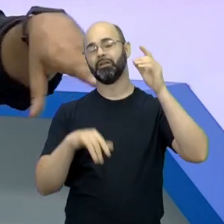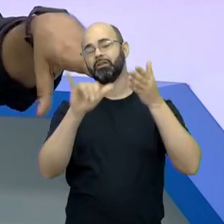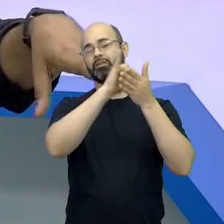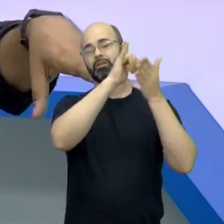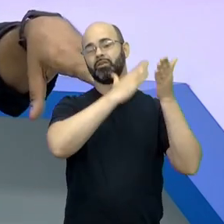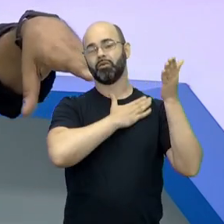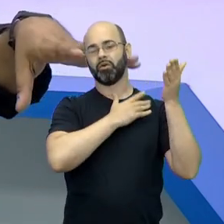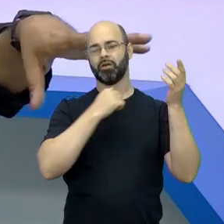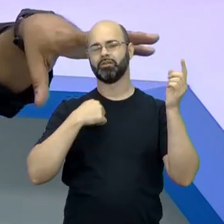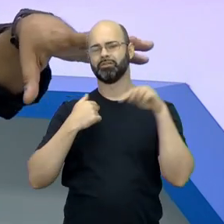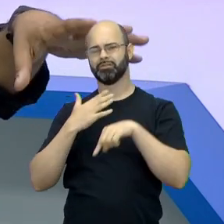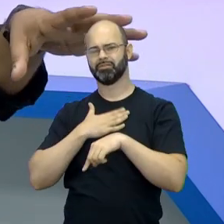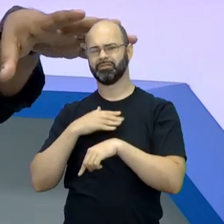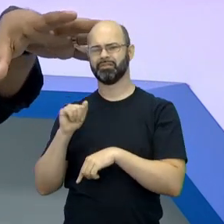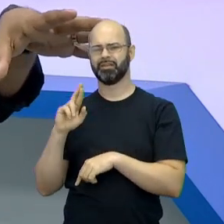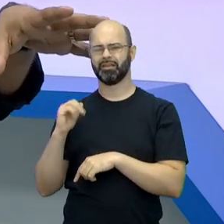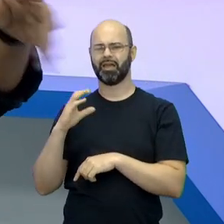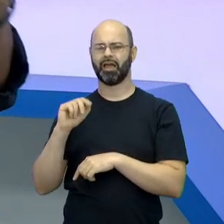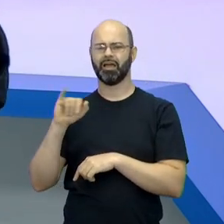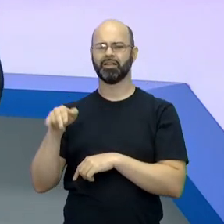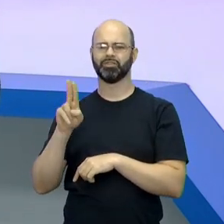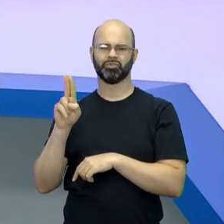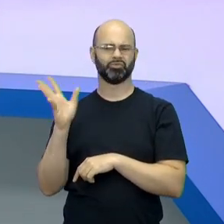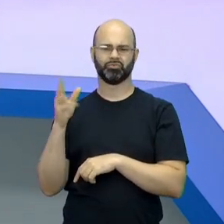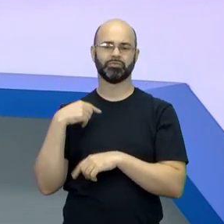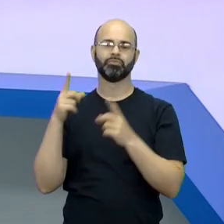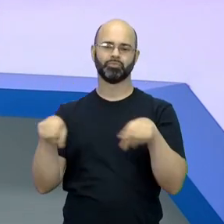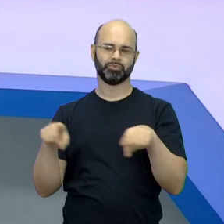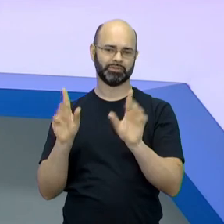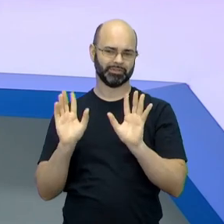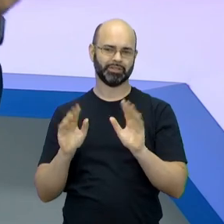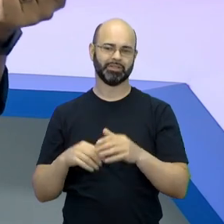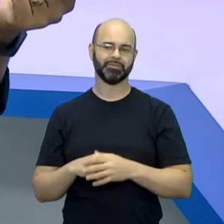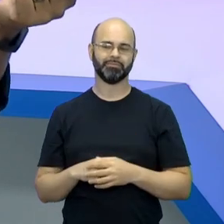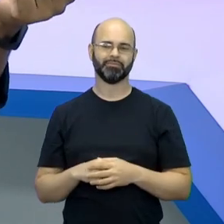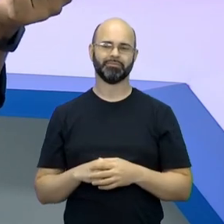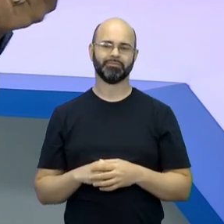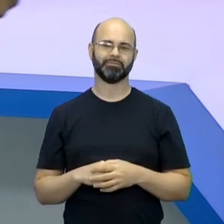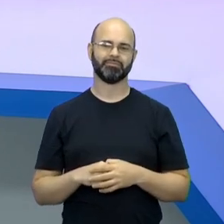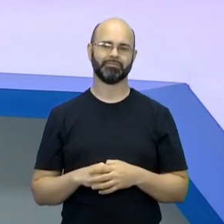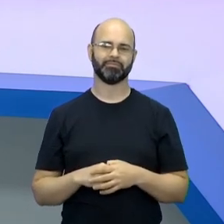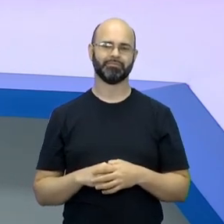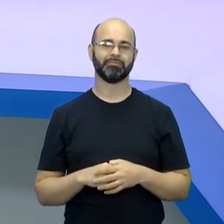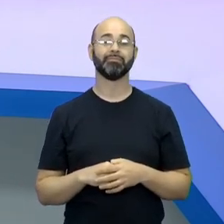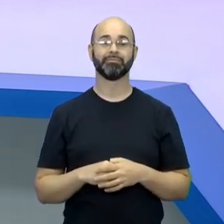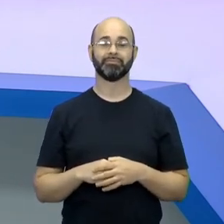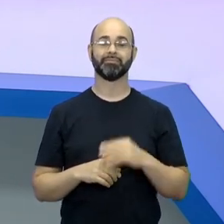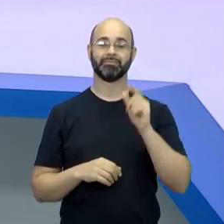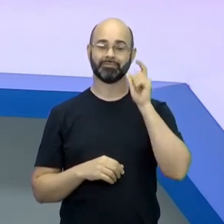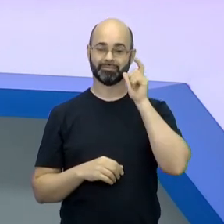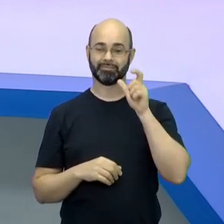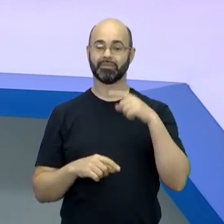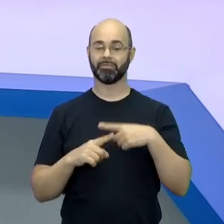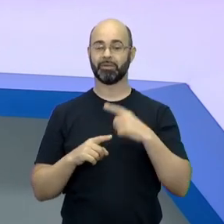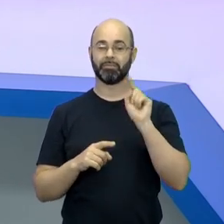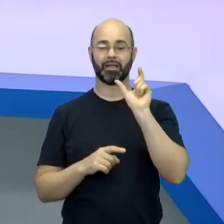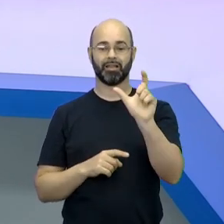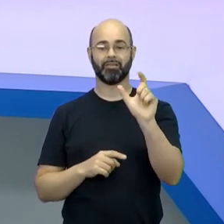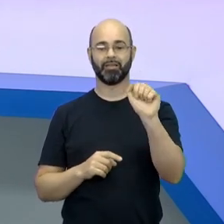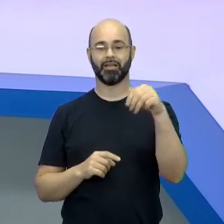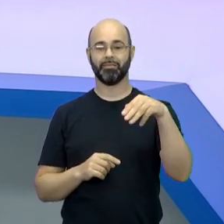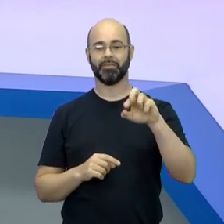Aracaju. É uma música. Ah, legal. É uma música. E aí ele estava falando, então, olha que interessante, porque quando você fala americano, né?